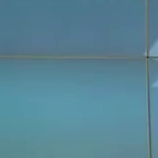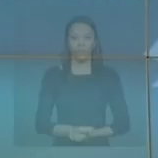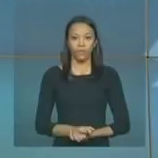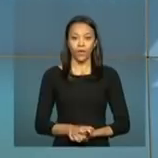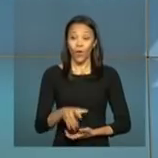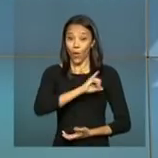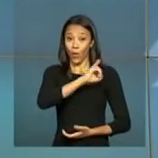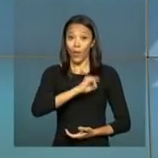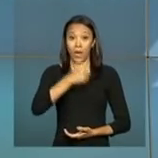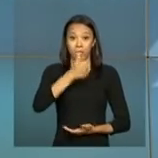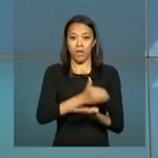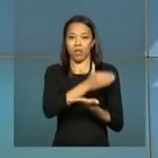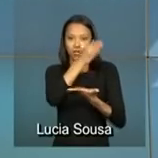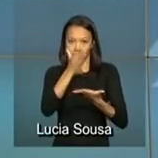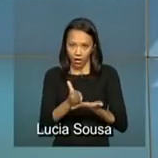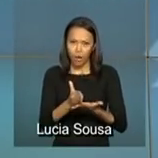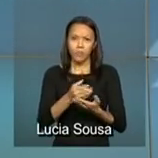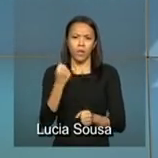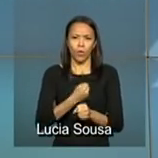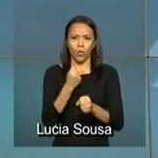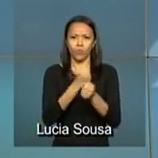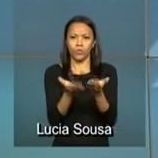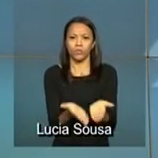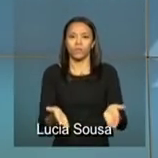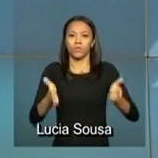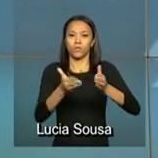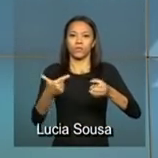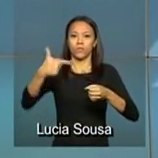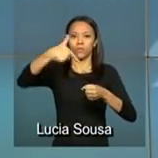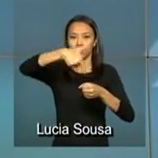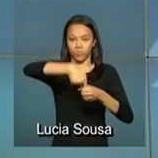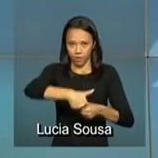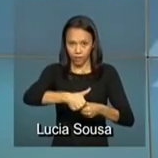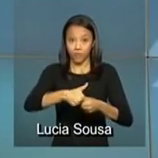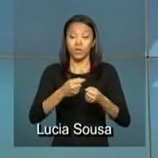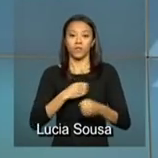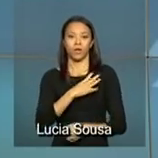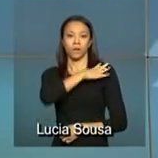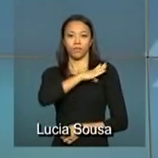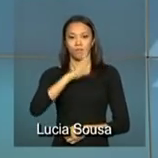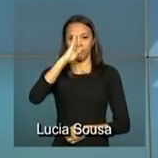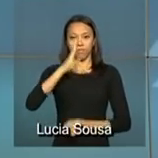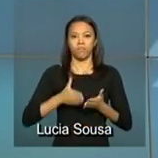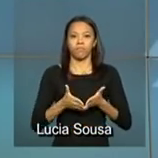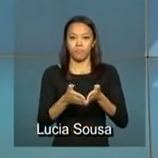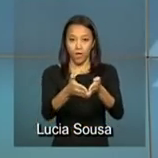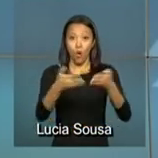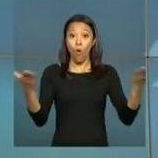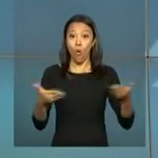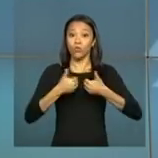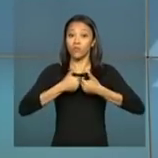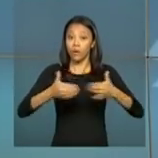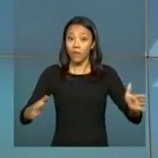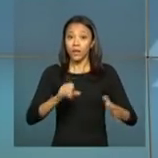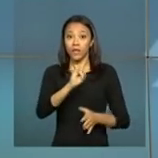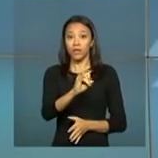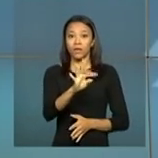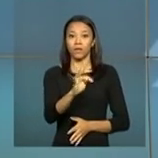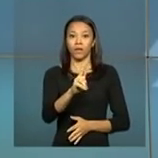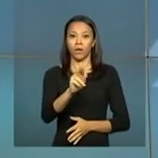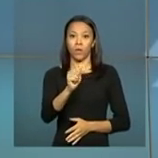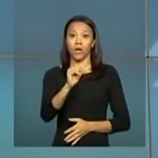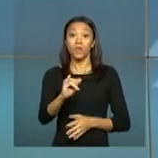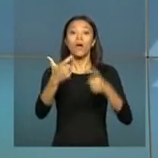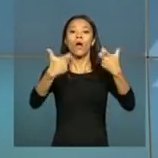Olá, a primeira etapa do estaleiro e base naval de submarinos da Marinha será inaugurada hoje em Itaguaí, no Rio